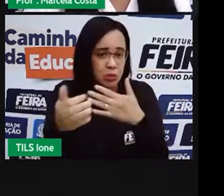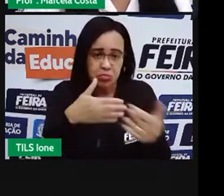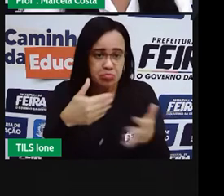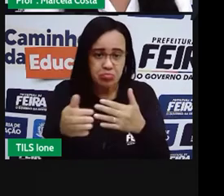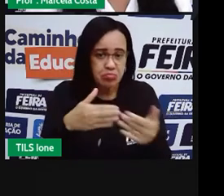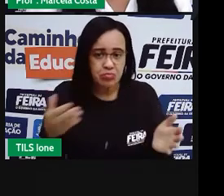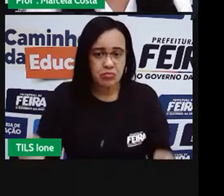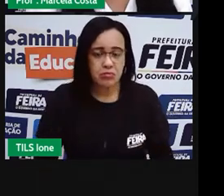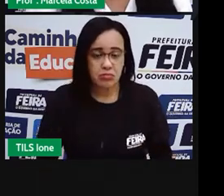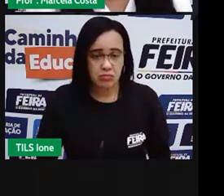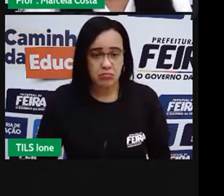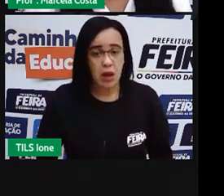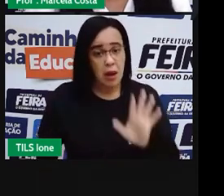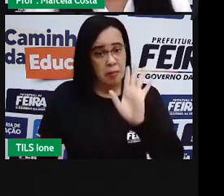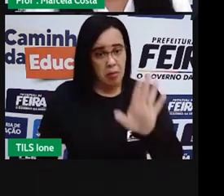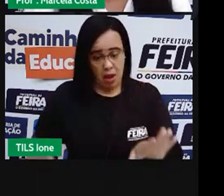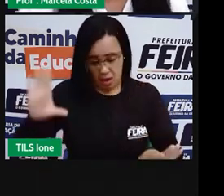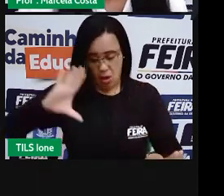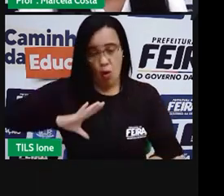E ele é corajoso.